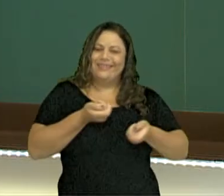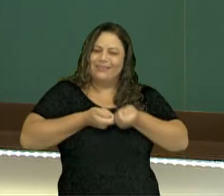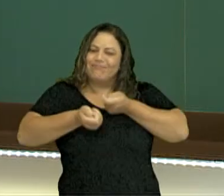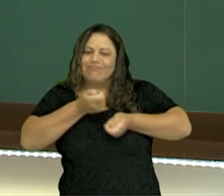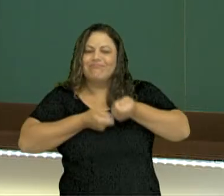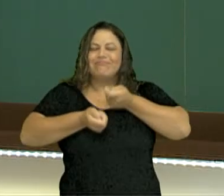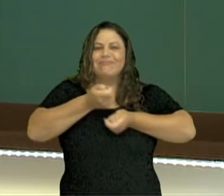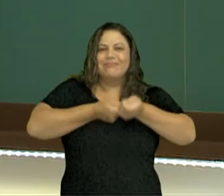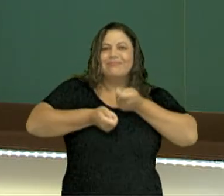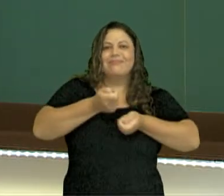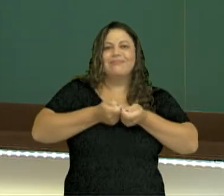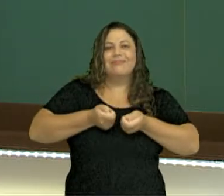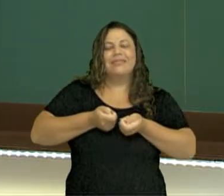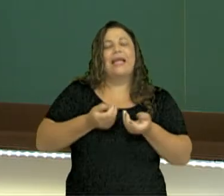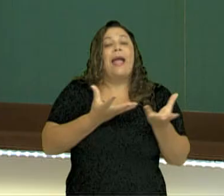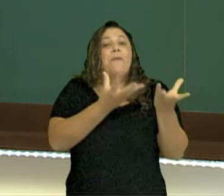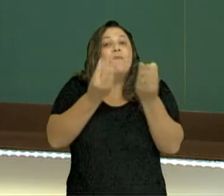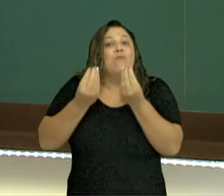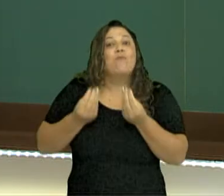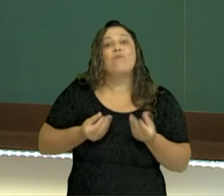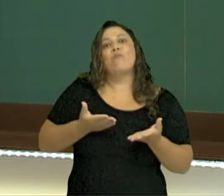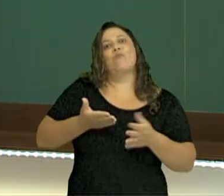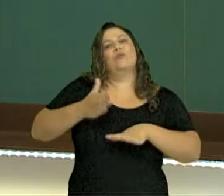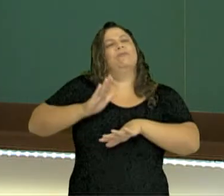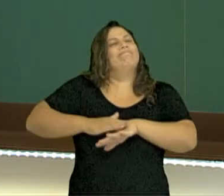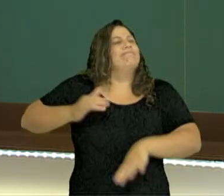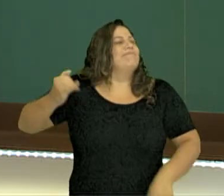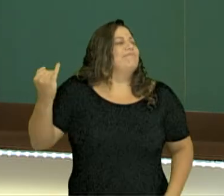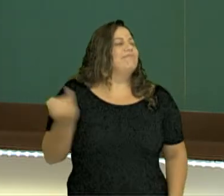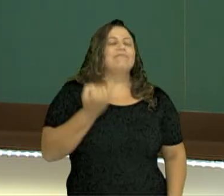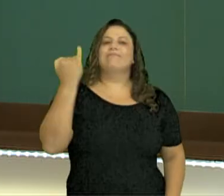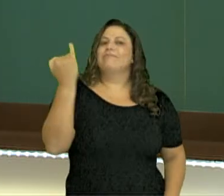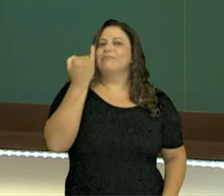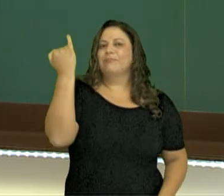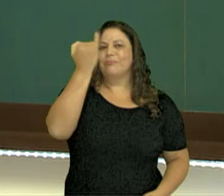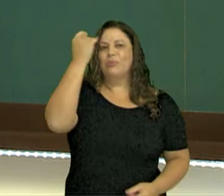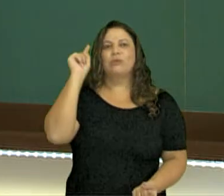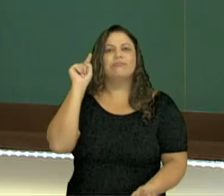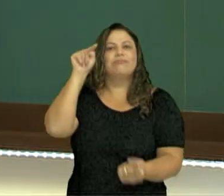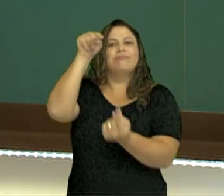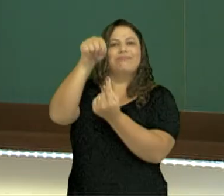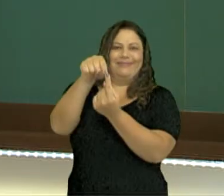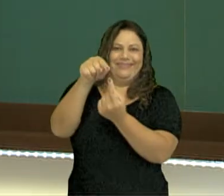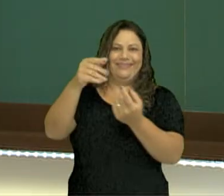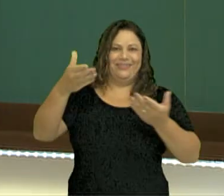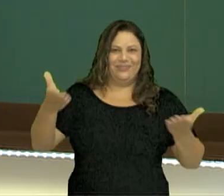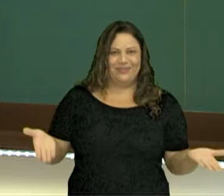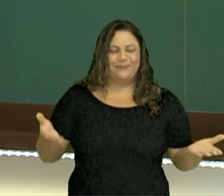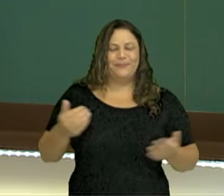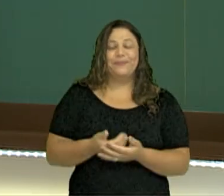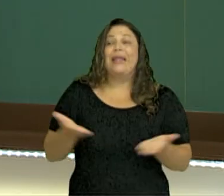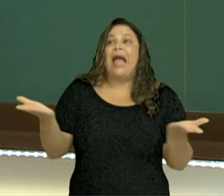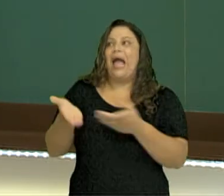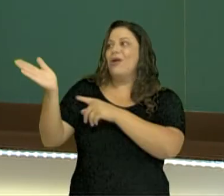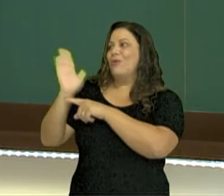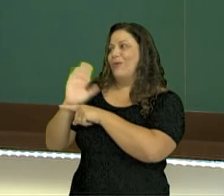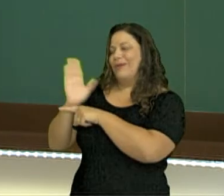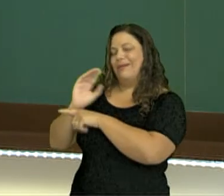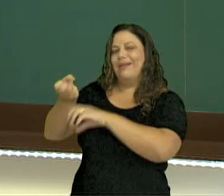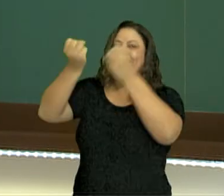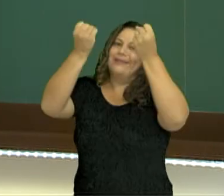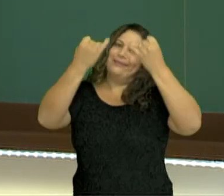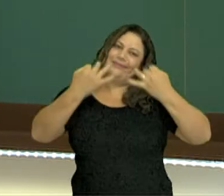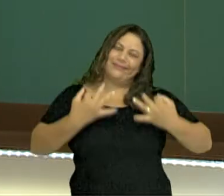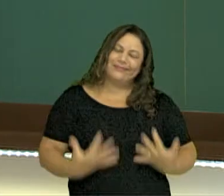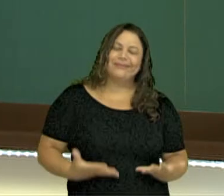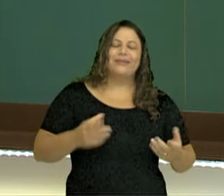orçamento é extremamente importante para a gente atingir as nossas metas. Nesse vídeo, nós falamos